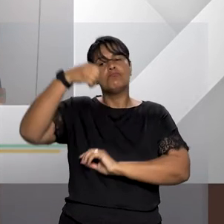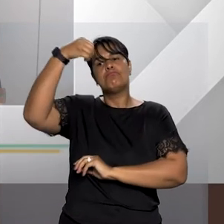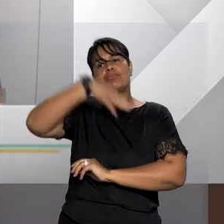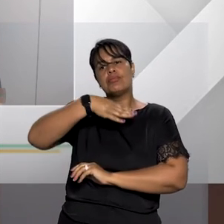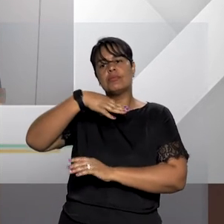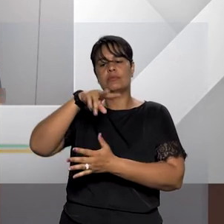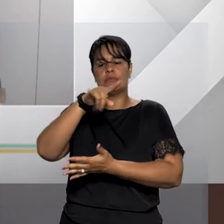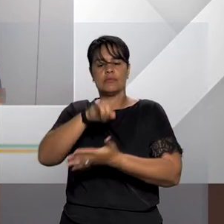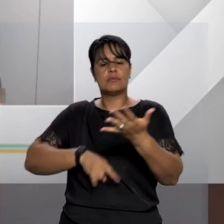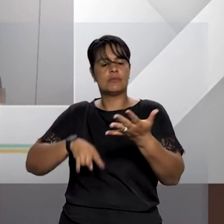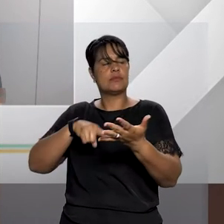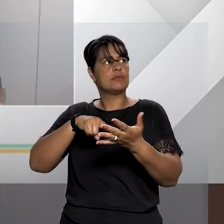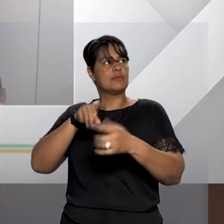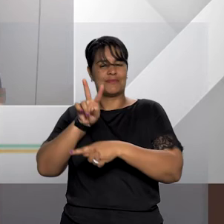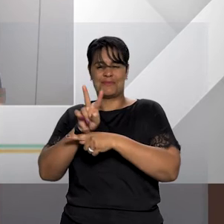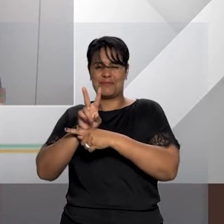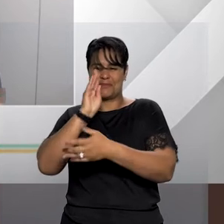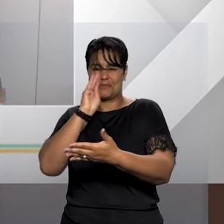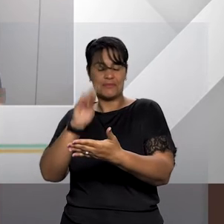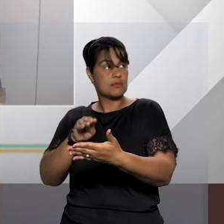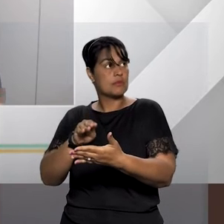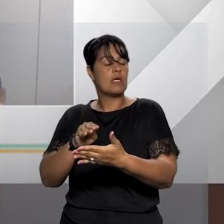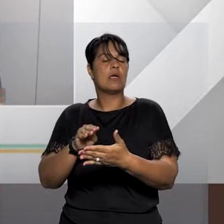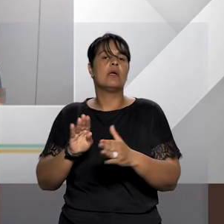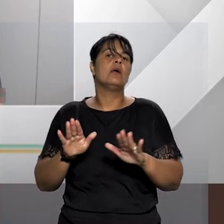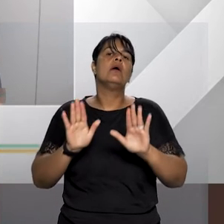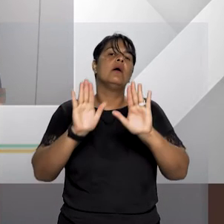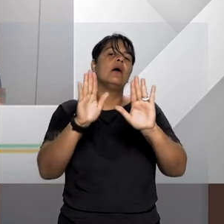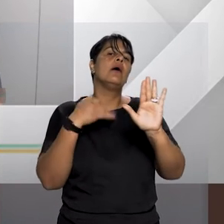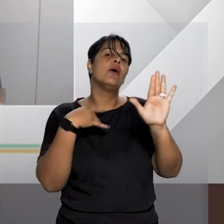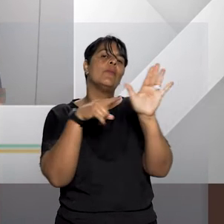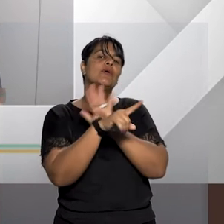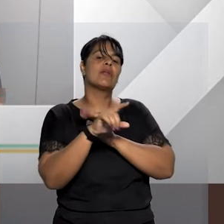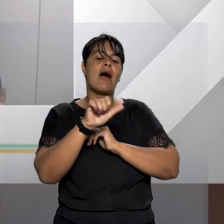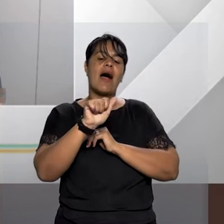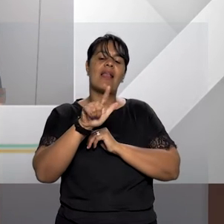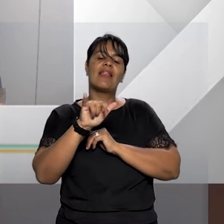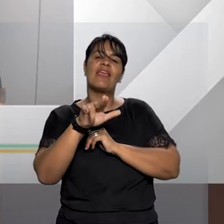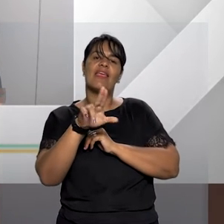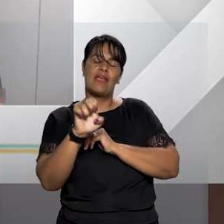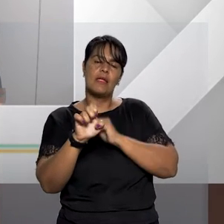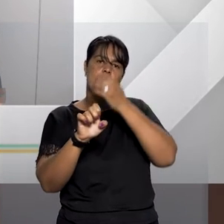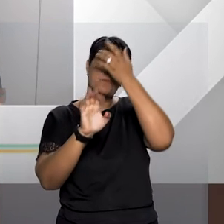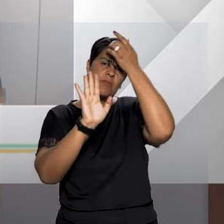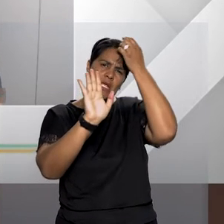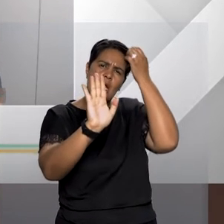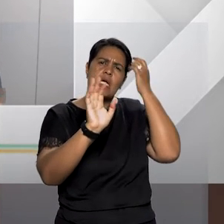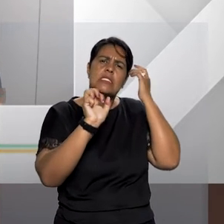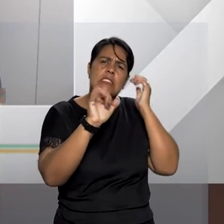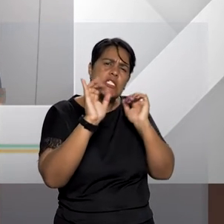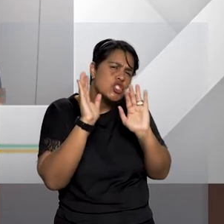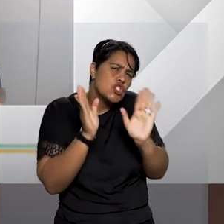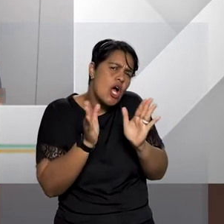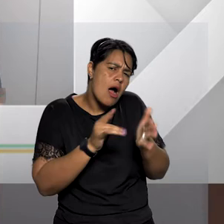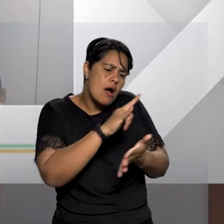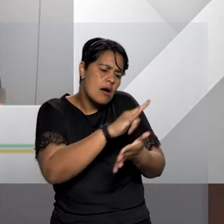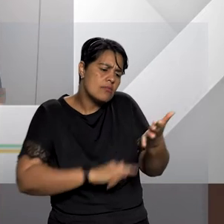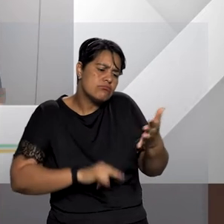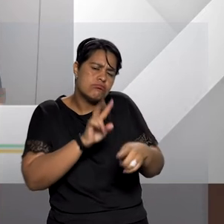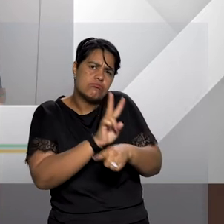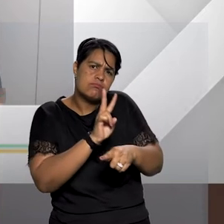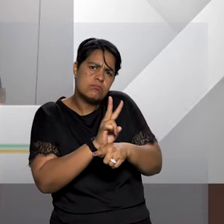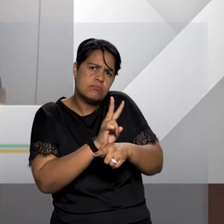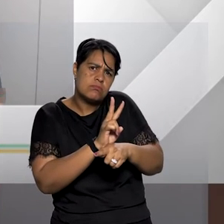Eu gostaria de saber da doutora Amine, em caso de descumprimento então de medidas protetivas estabelecidas, quais os procedimentos devem ser